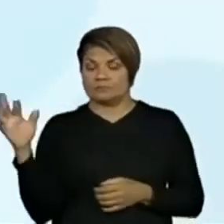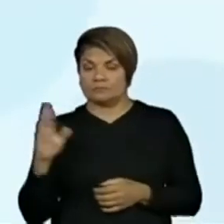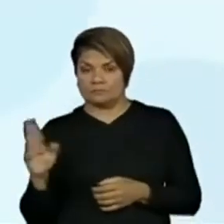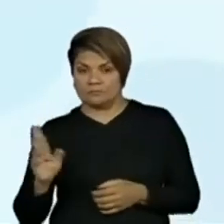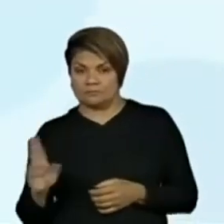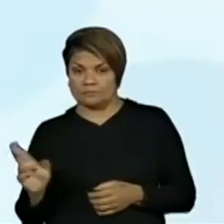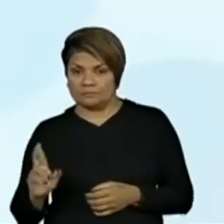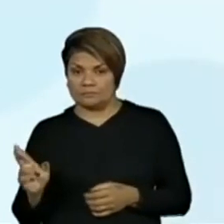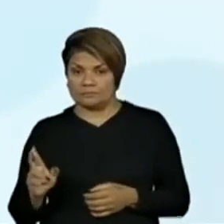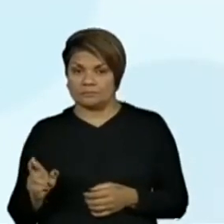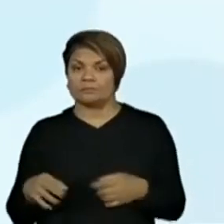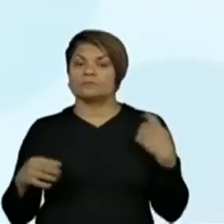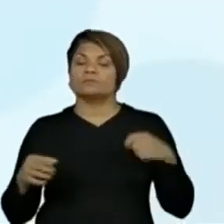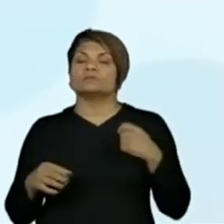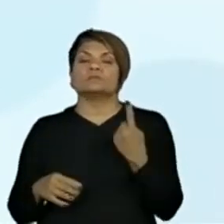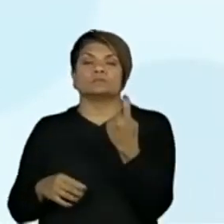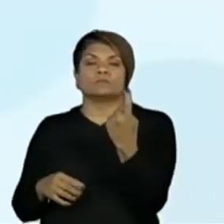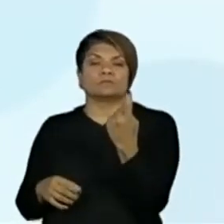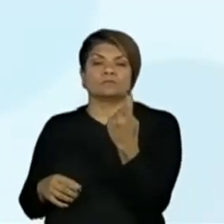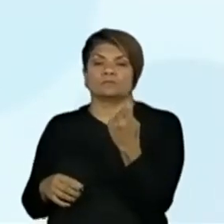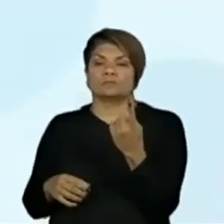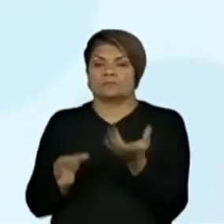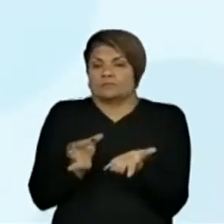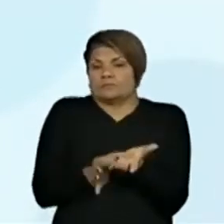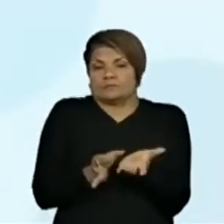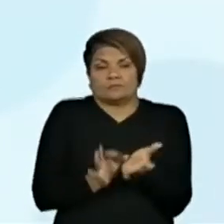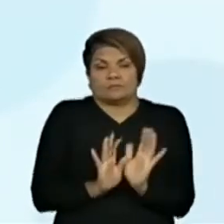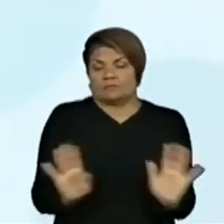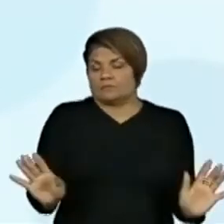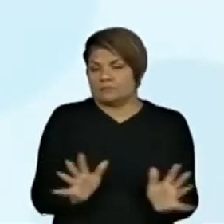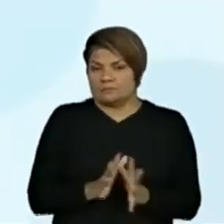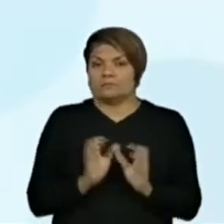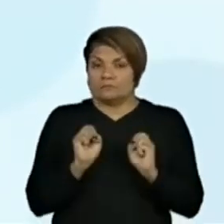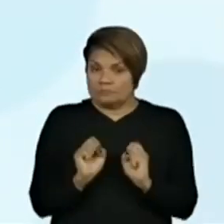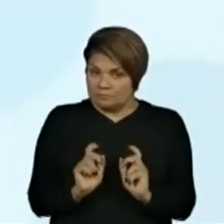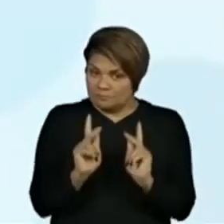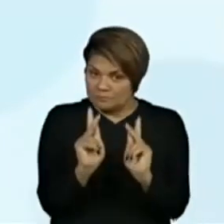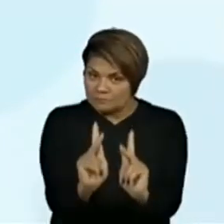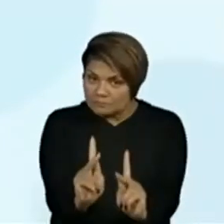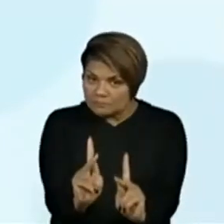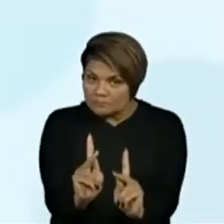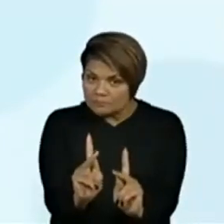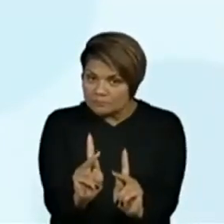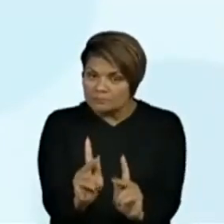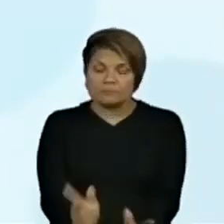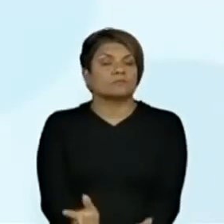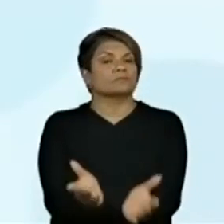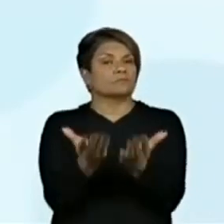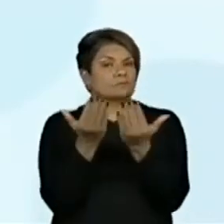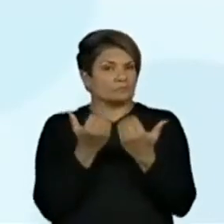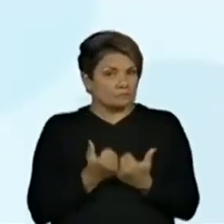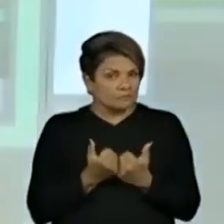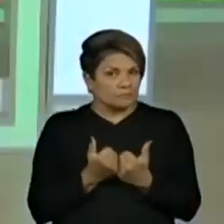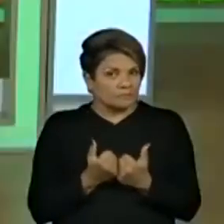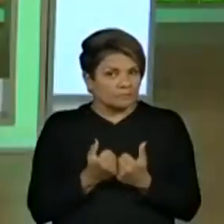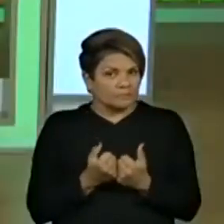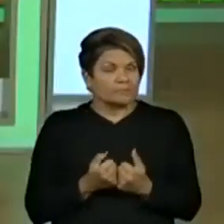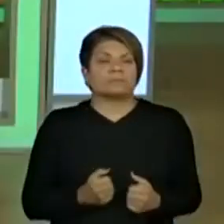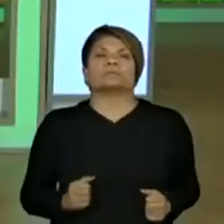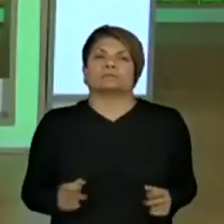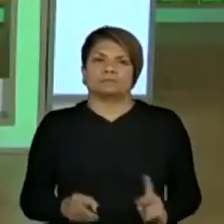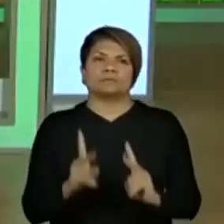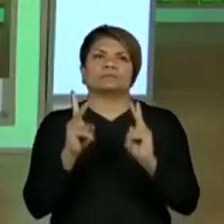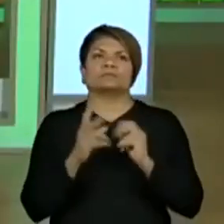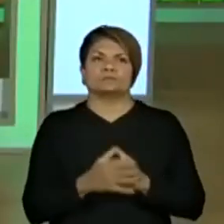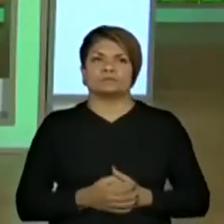apenas uma moedinha dessa. Ok? Vamos lá? Vamos